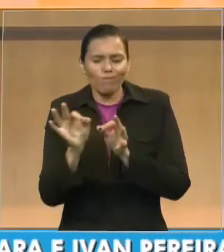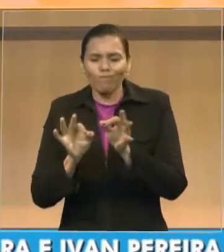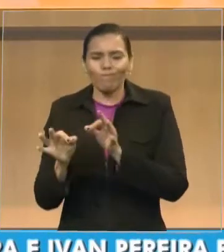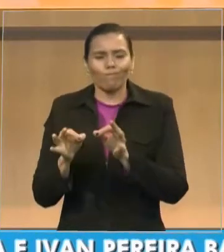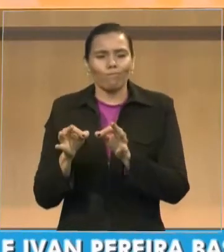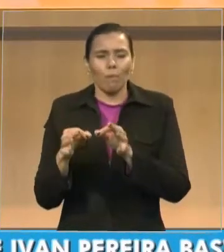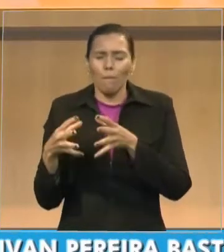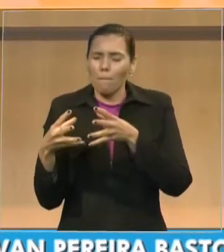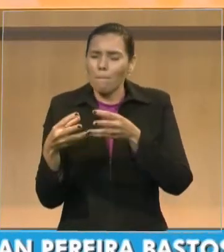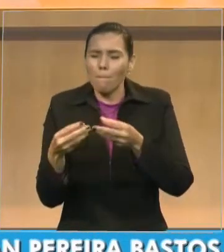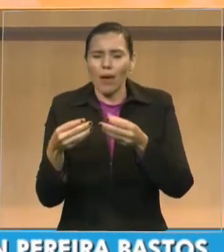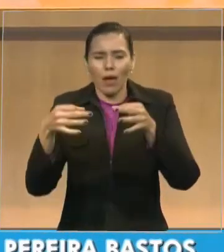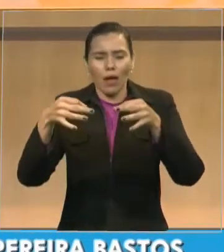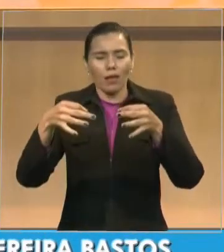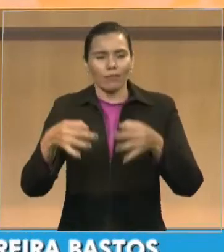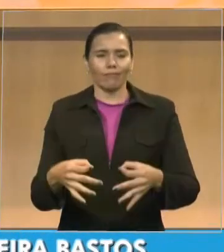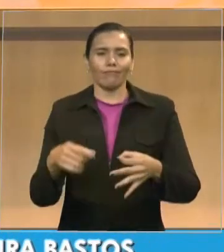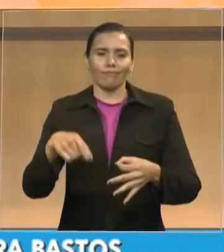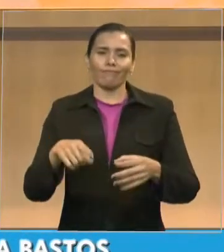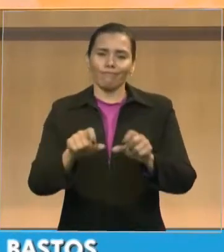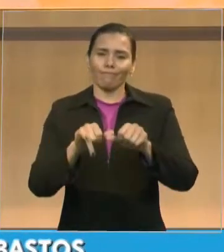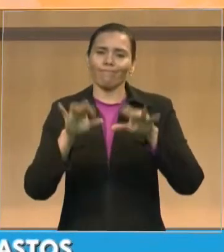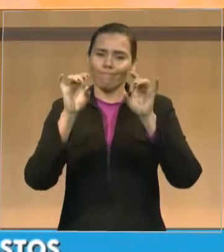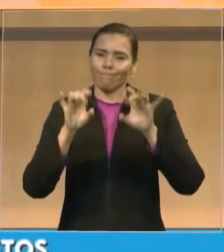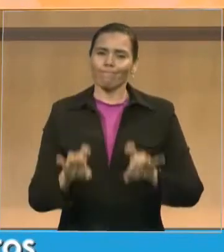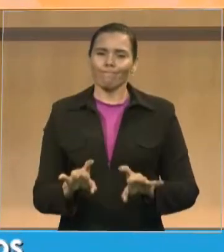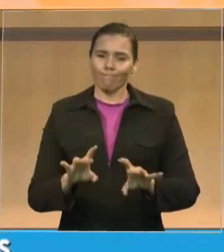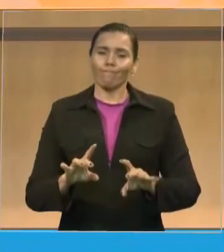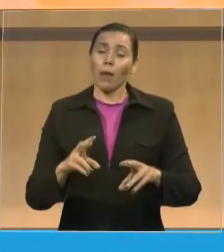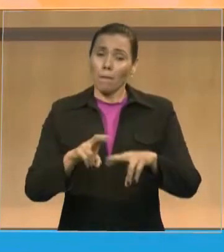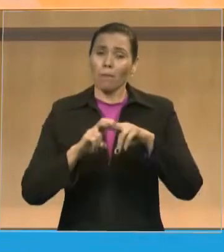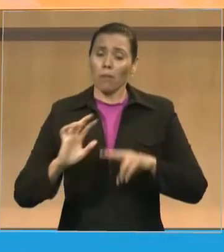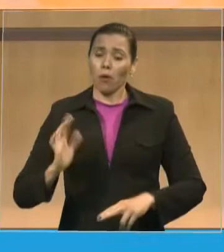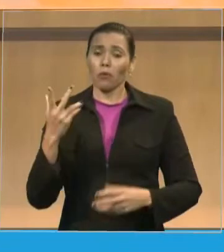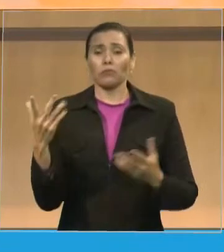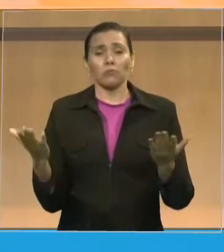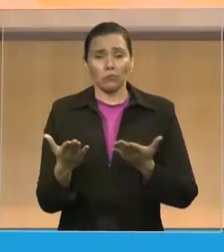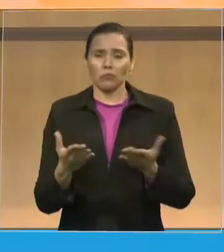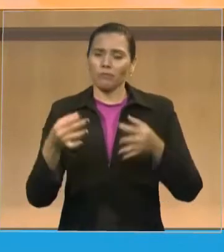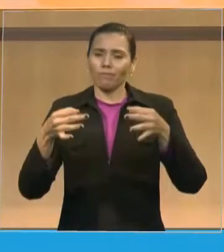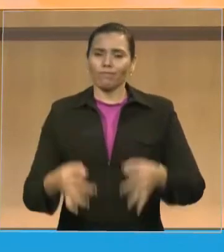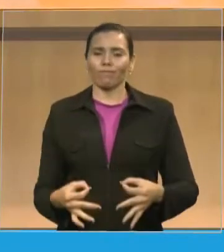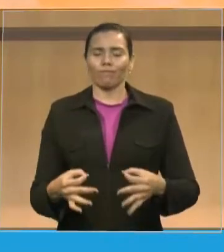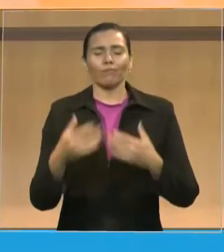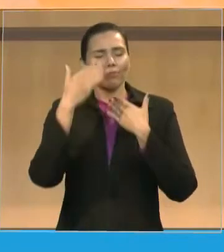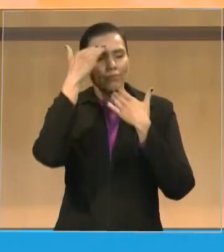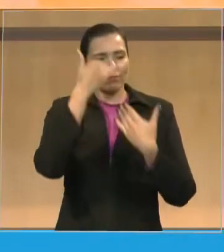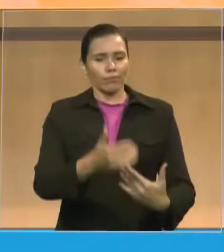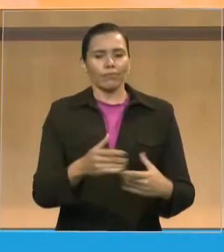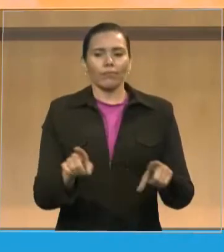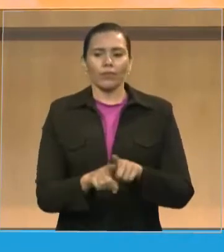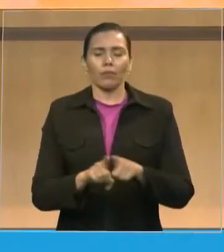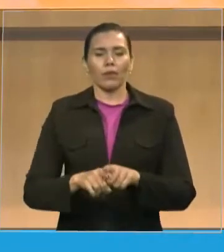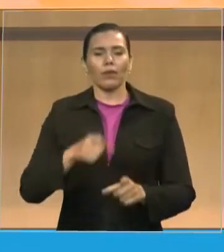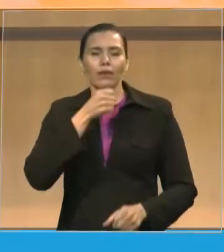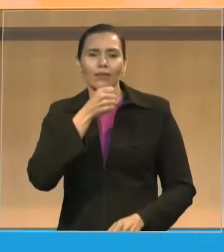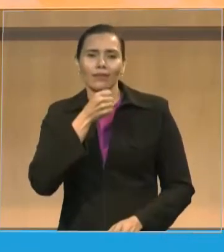essa sessão acontecer e agradeço também a imprensa a TV assembleia